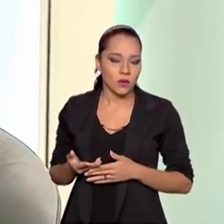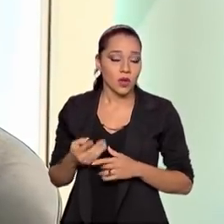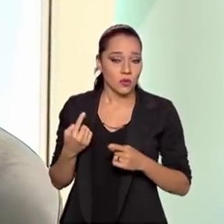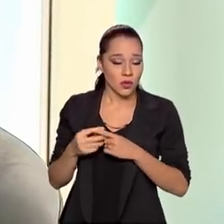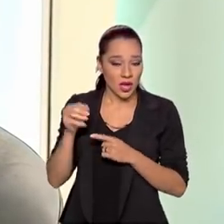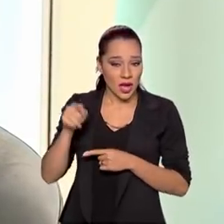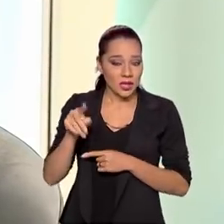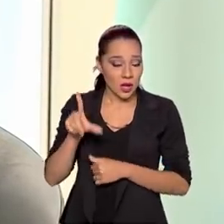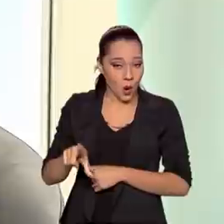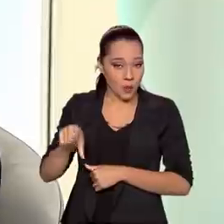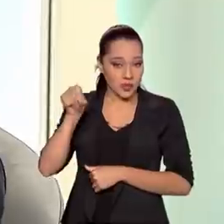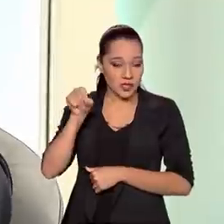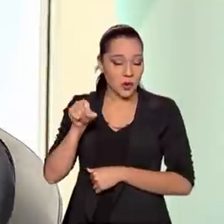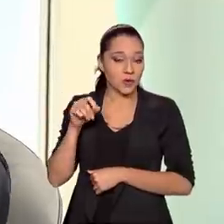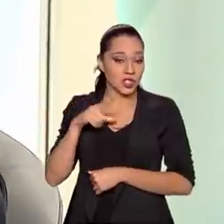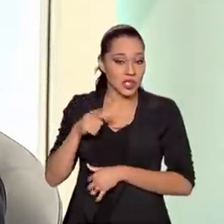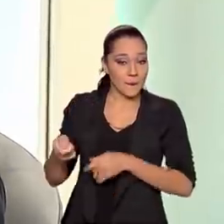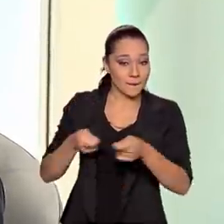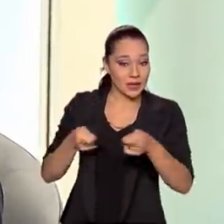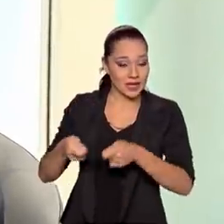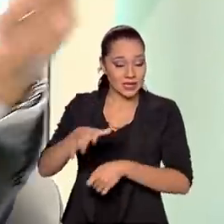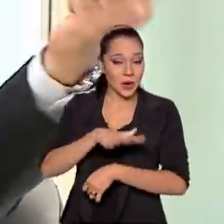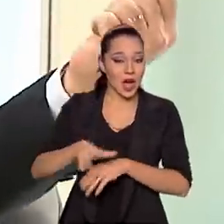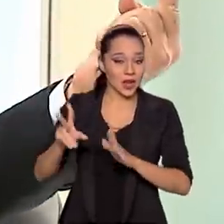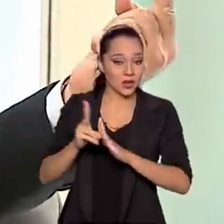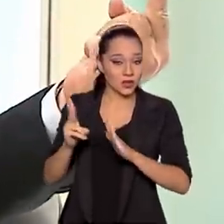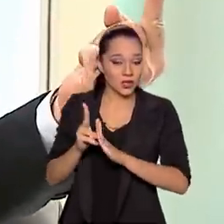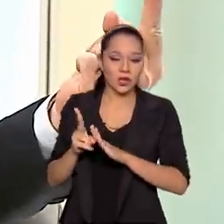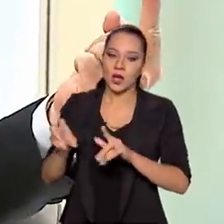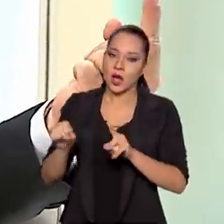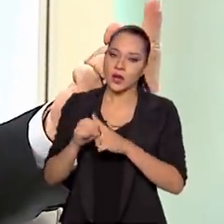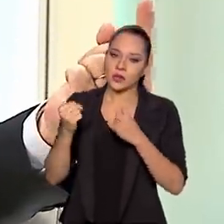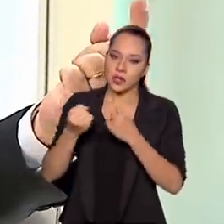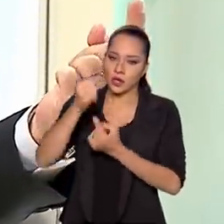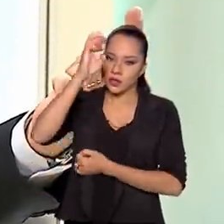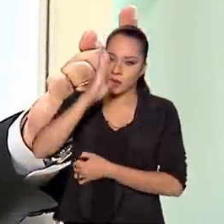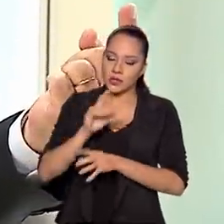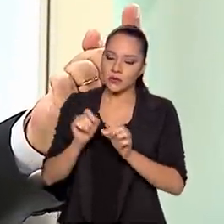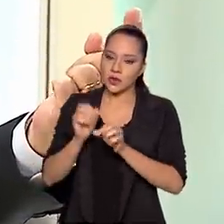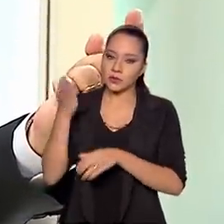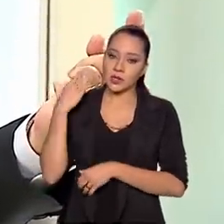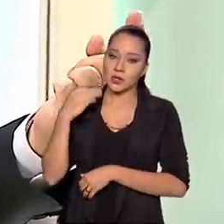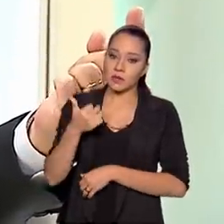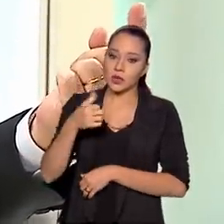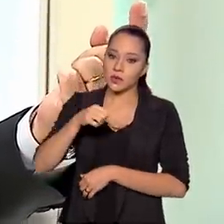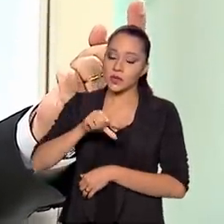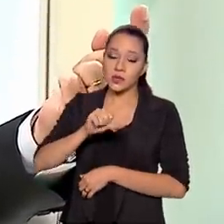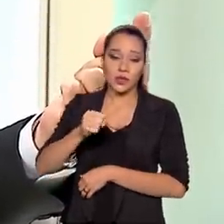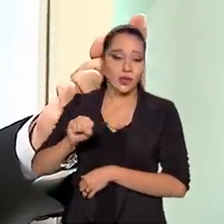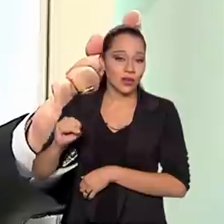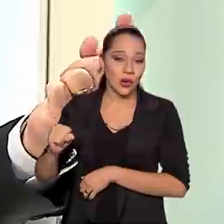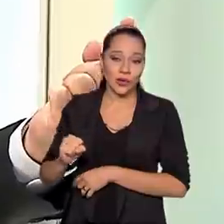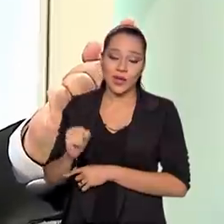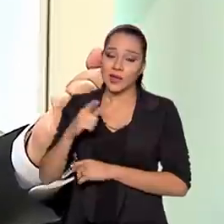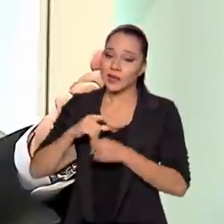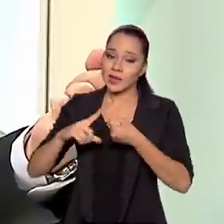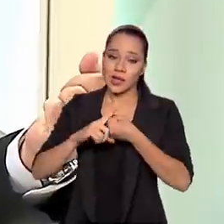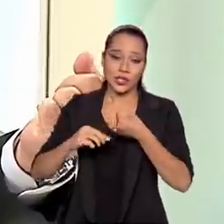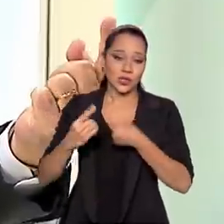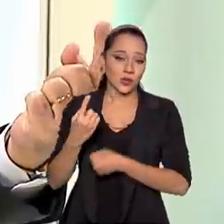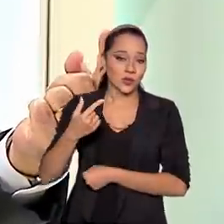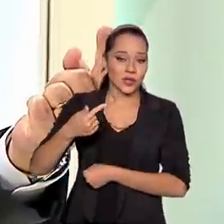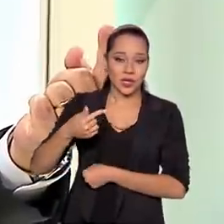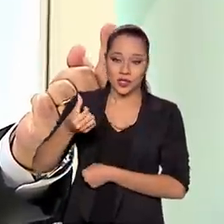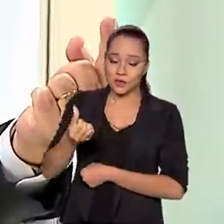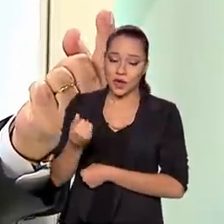essa opção de ter mineração em área indígena, a sociedade brasileira fez em 1988. Está lá no artigo 176,